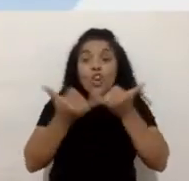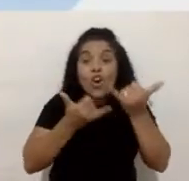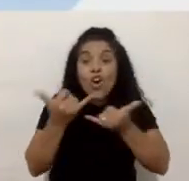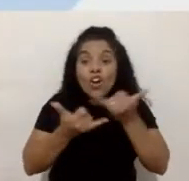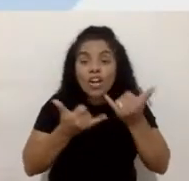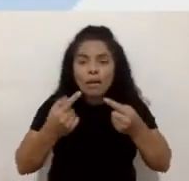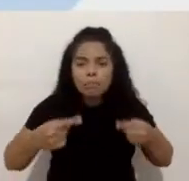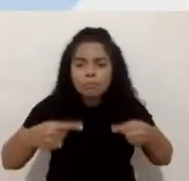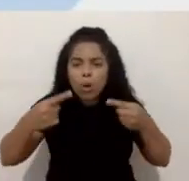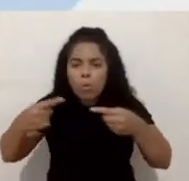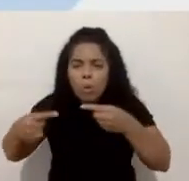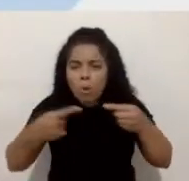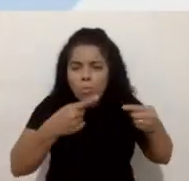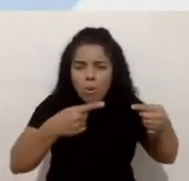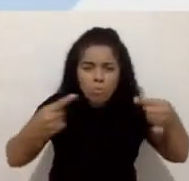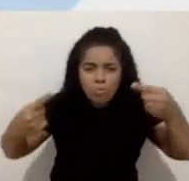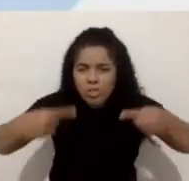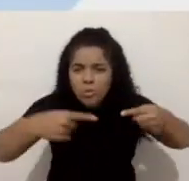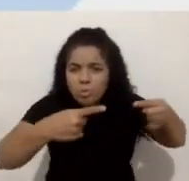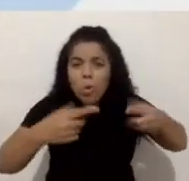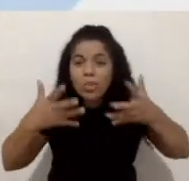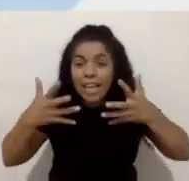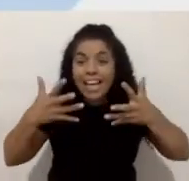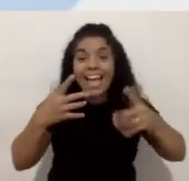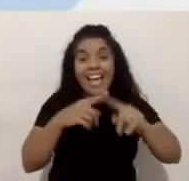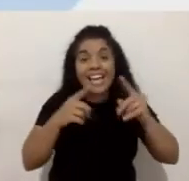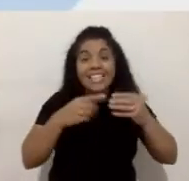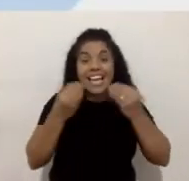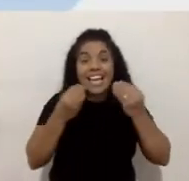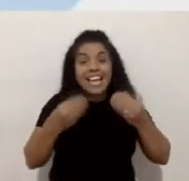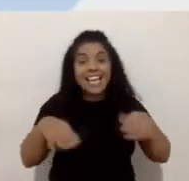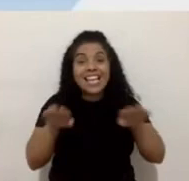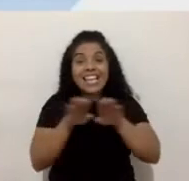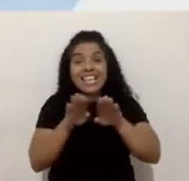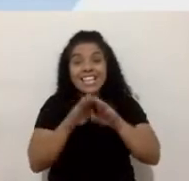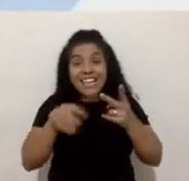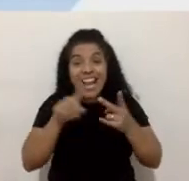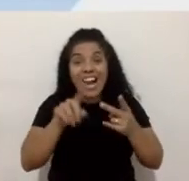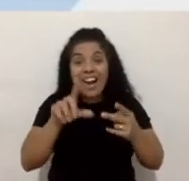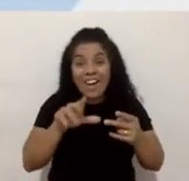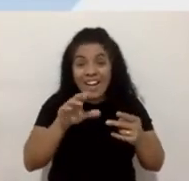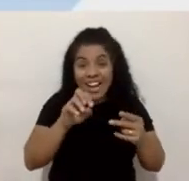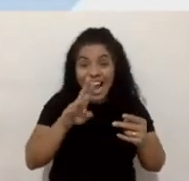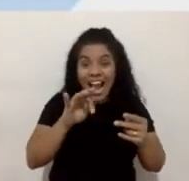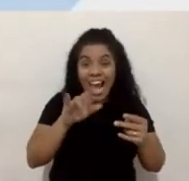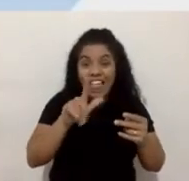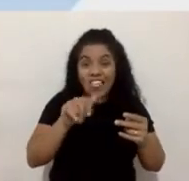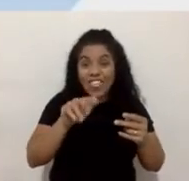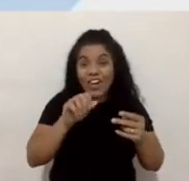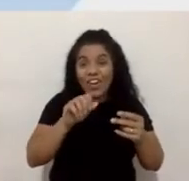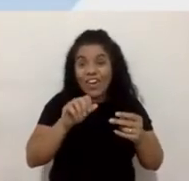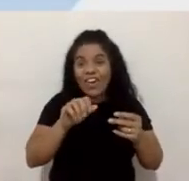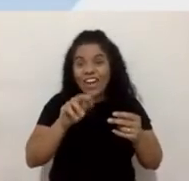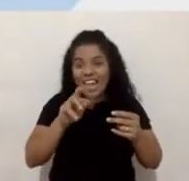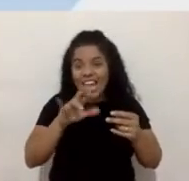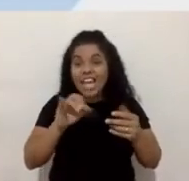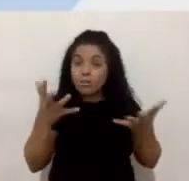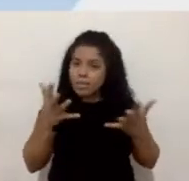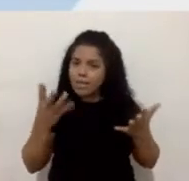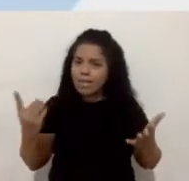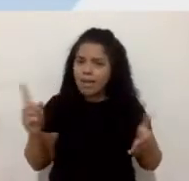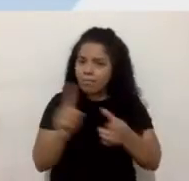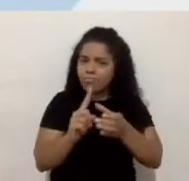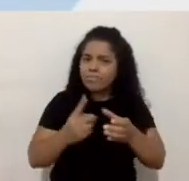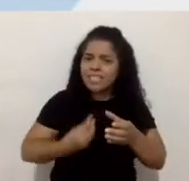jogo, né, de forma igual, né, de cartoleiro para cartoleiro ali, ele queria se sentir parte da comunidade.